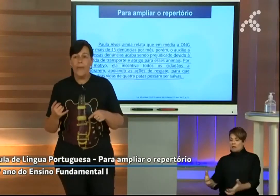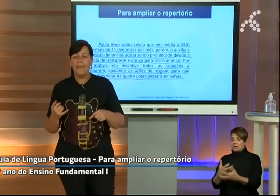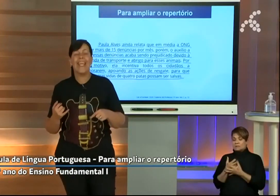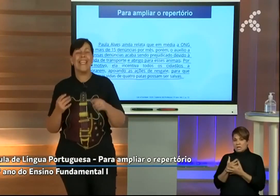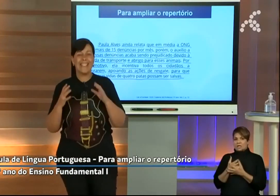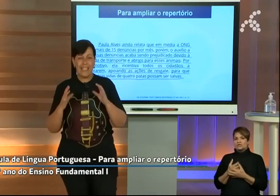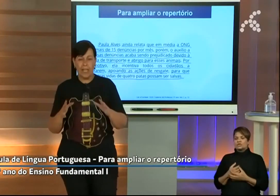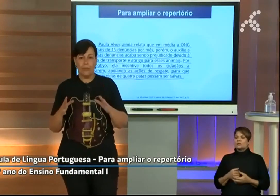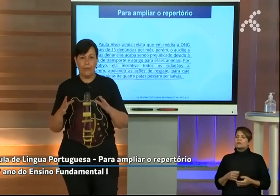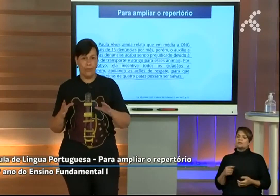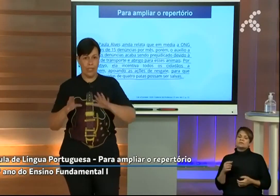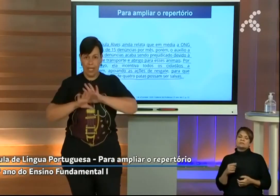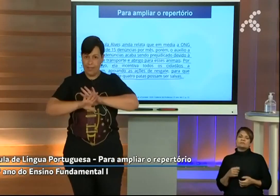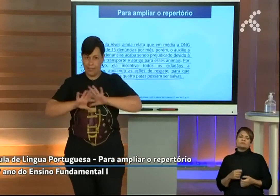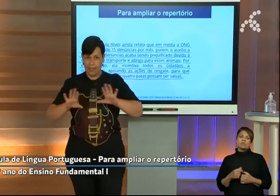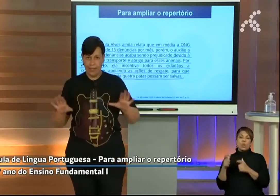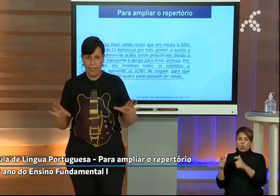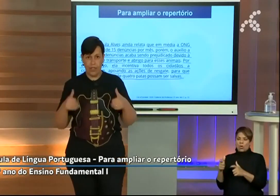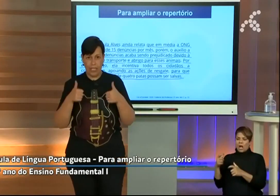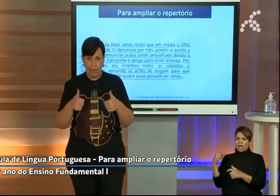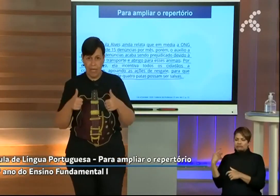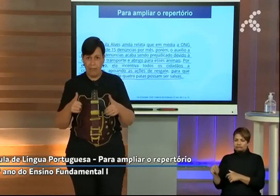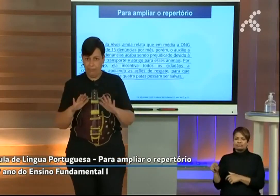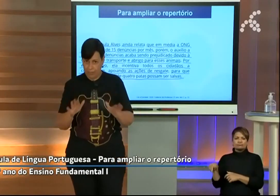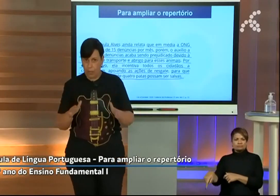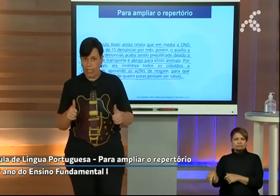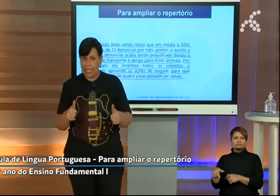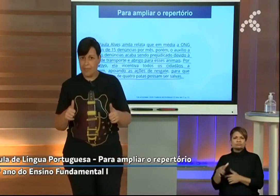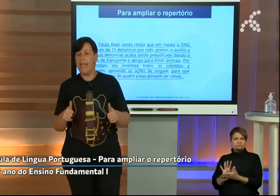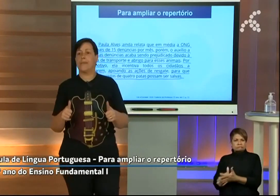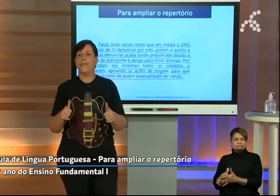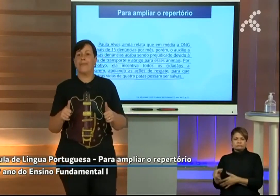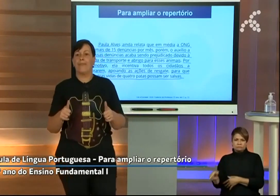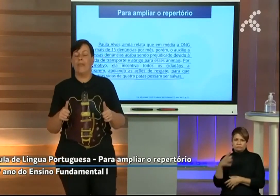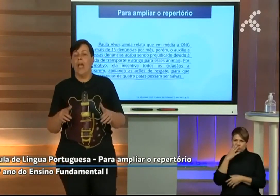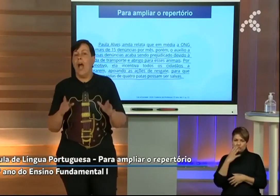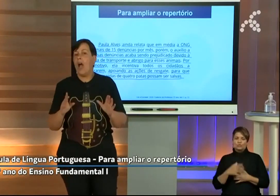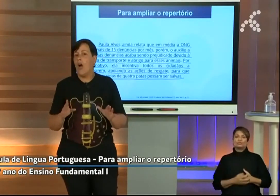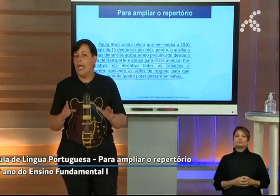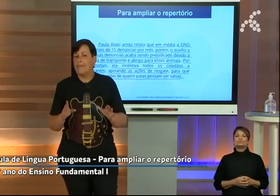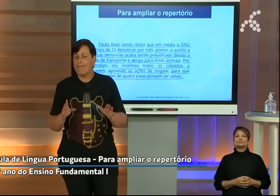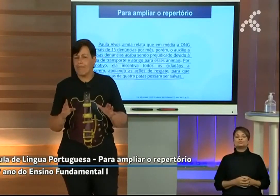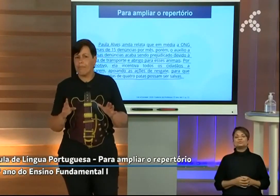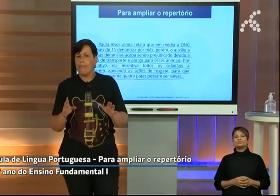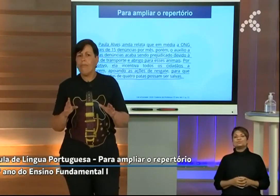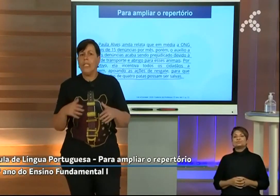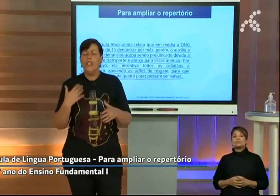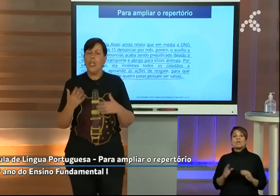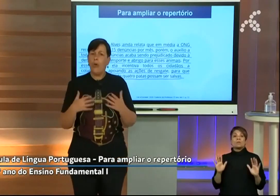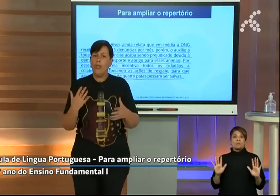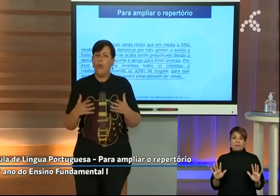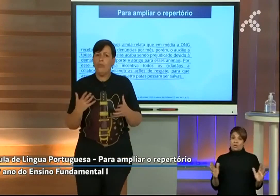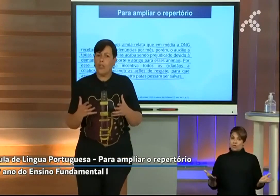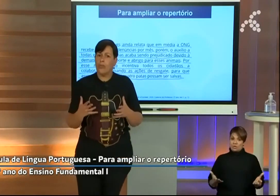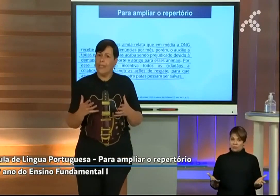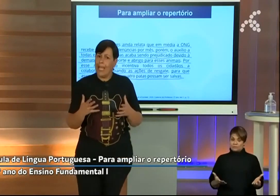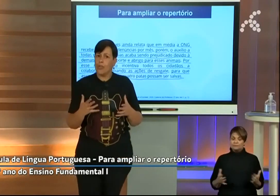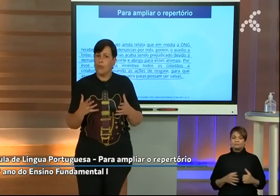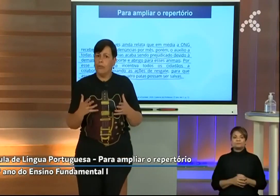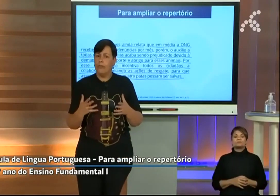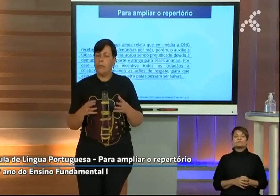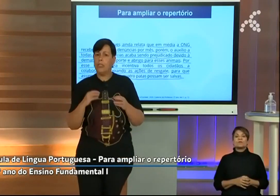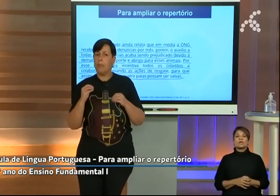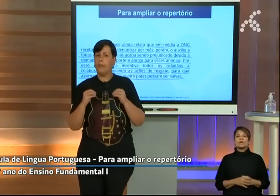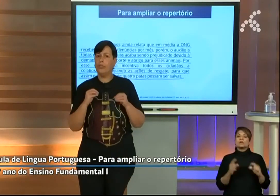uma ONG. Exato. Vocês, de tema, são craques mesmo. Agora, de acordo com o nosso